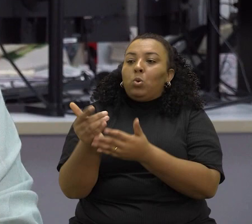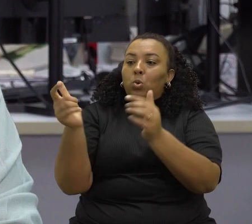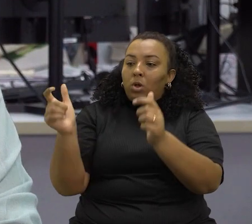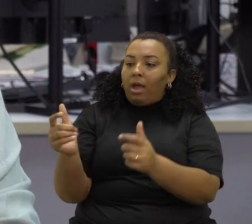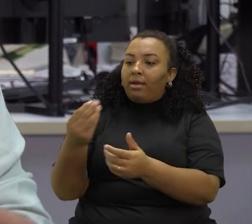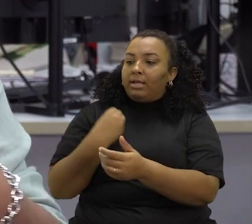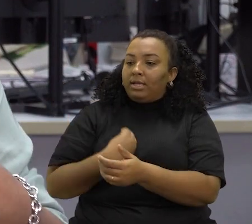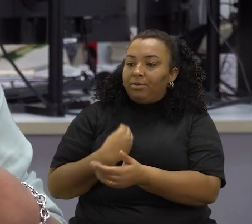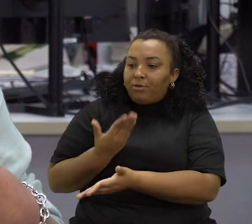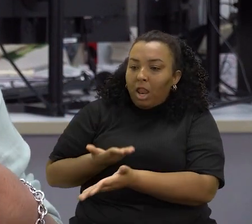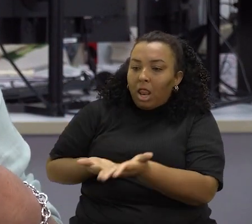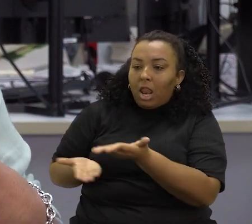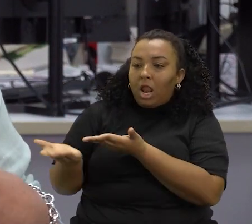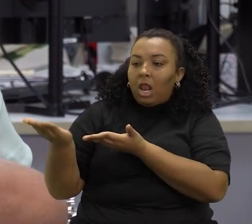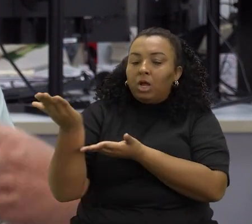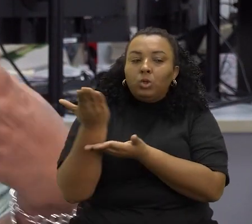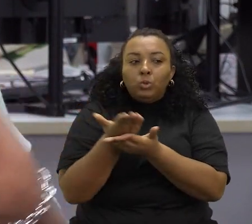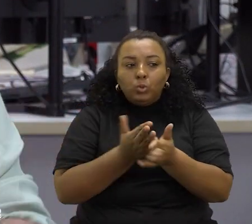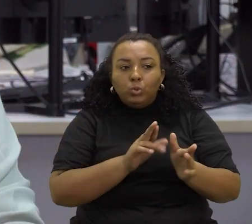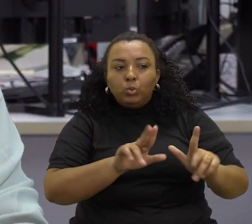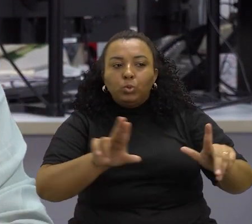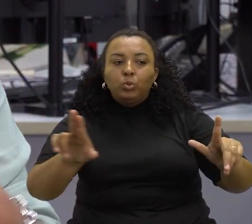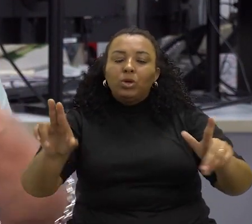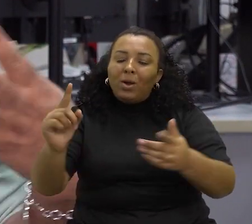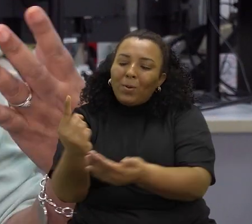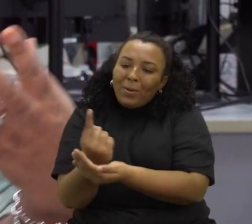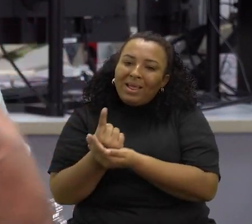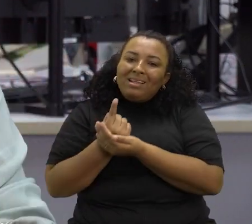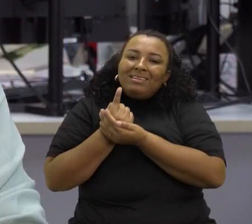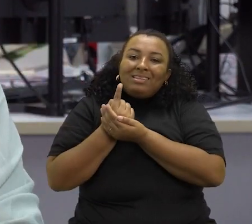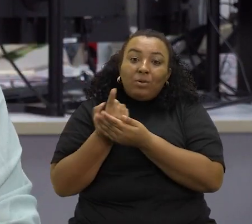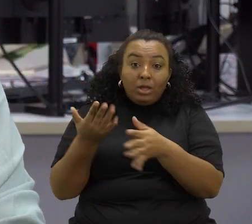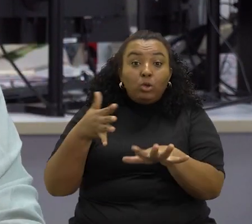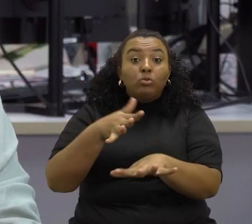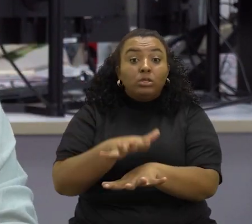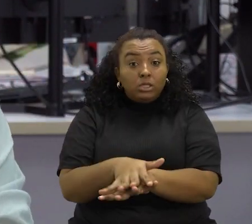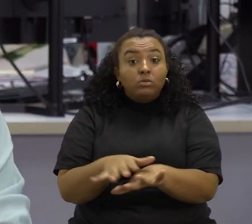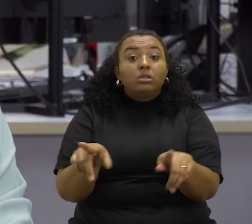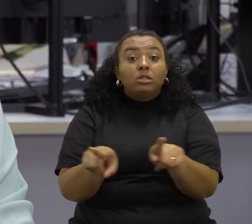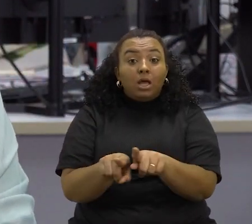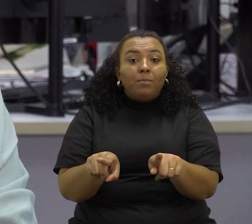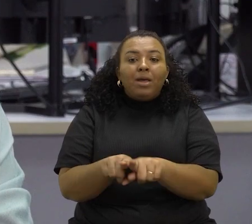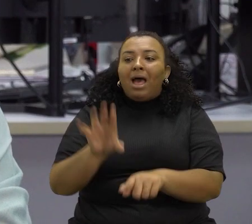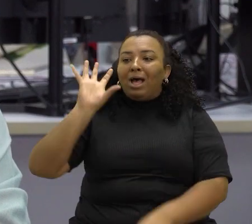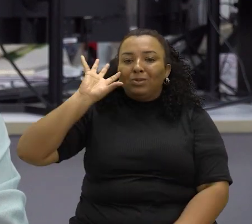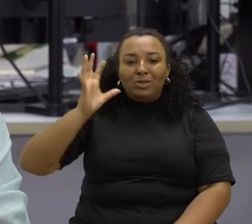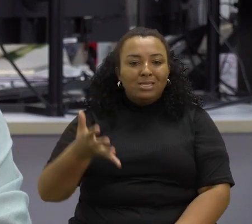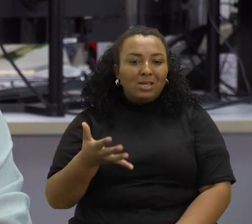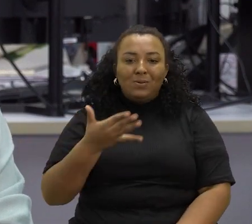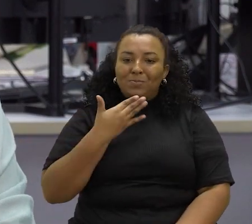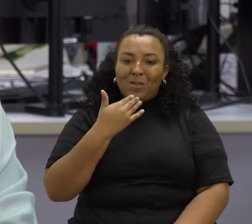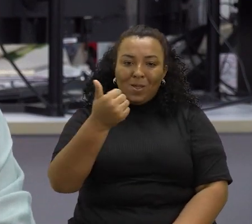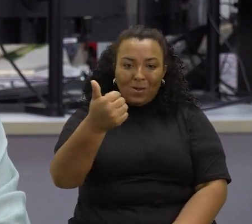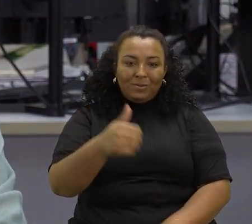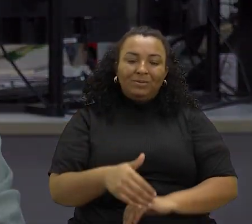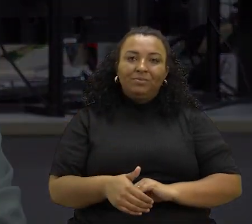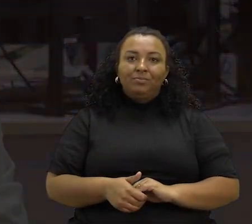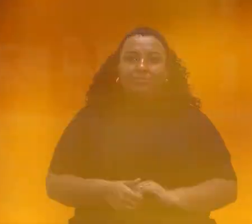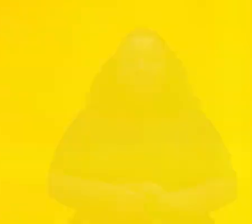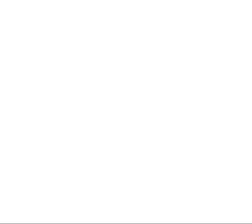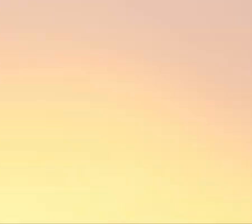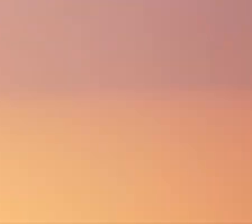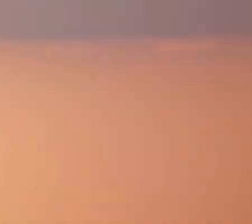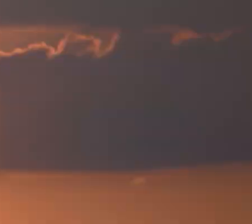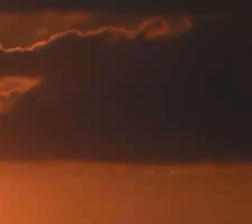em que vivem plural, mais acolhedor, mais inclusivo, as soluções são melhores.